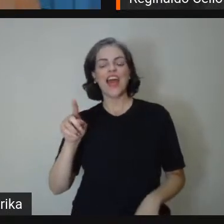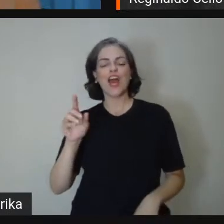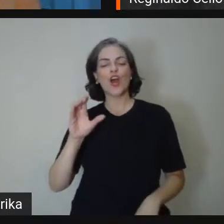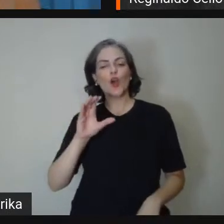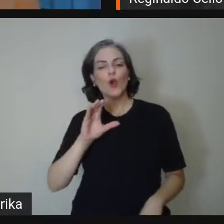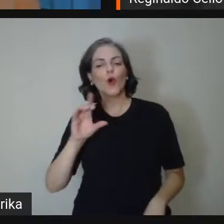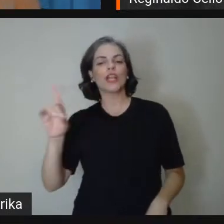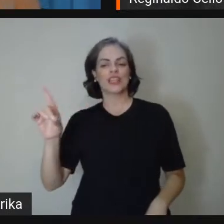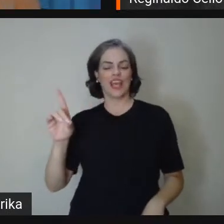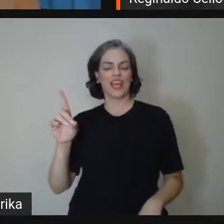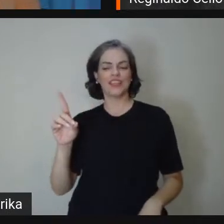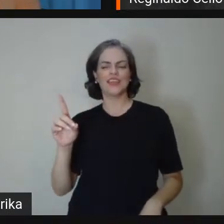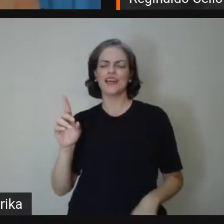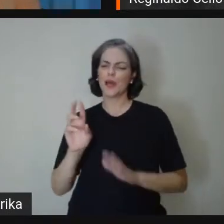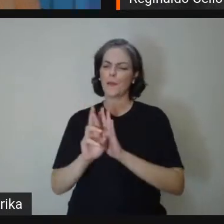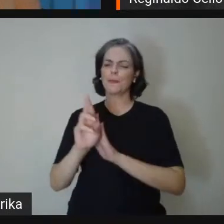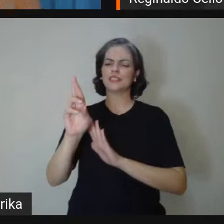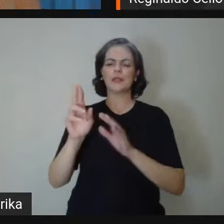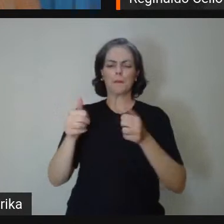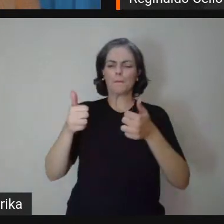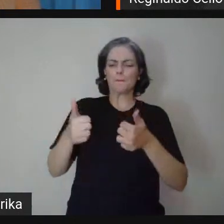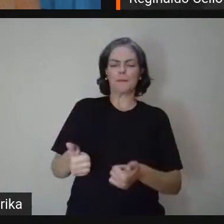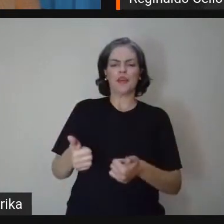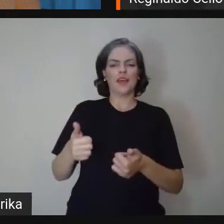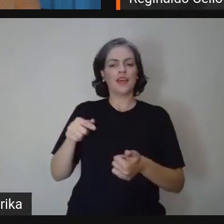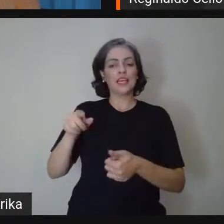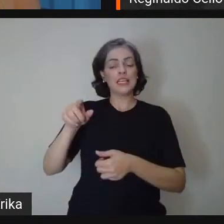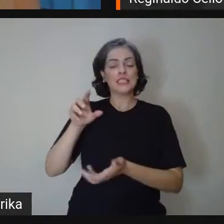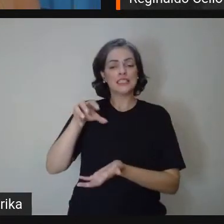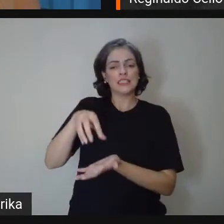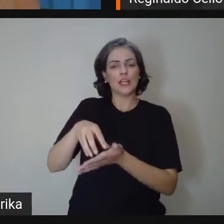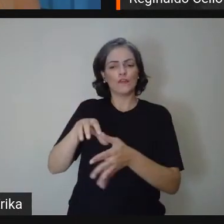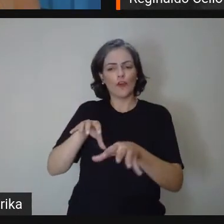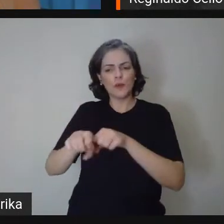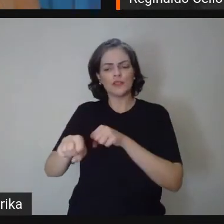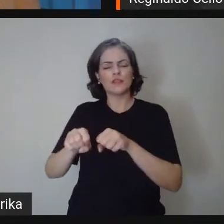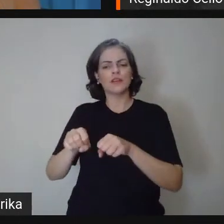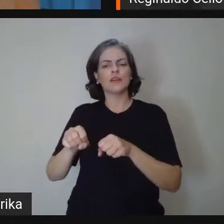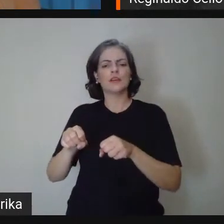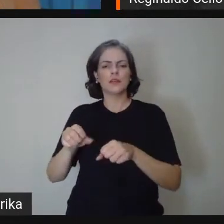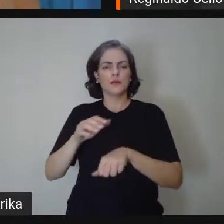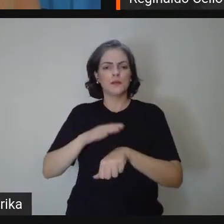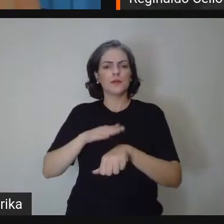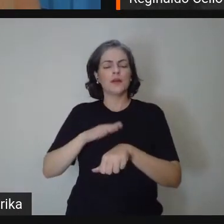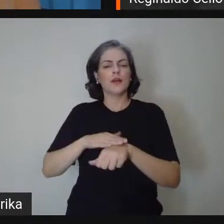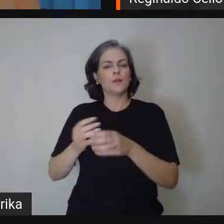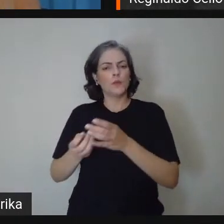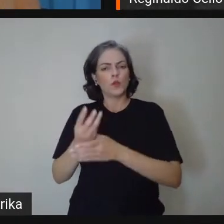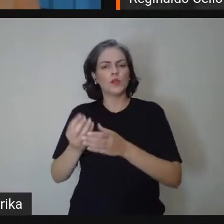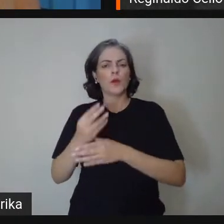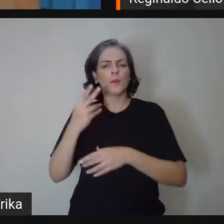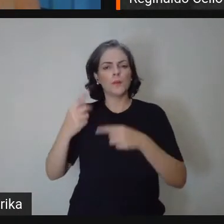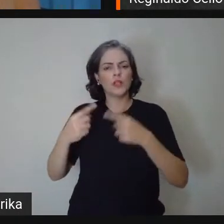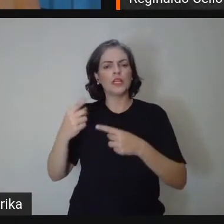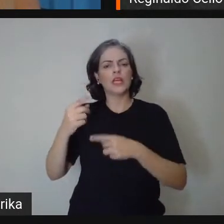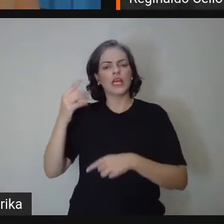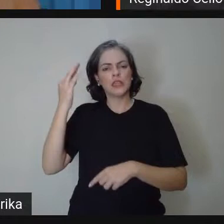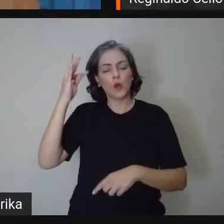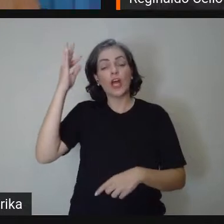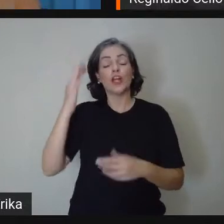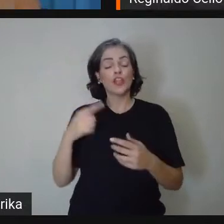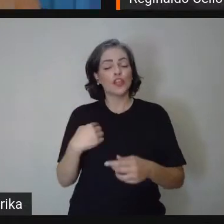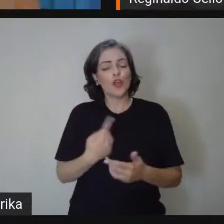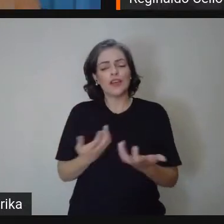representam o Centro de Educação nesse movimento de produção política e teórica. Nós esperamos o melhor proveito